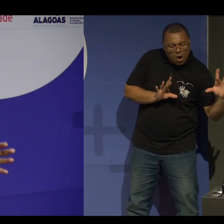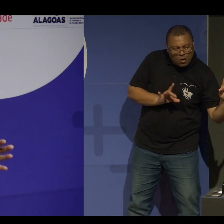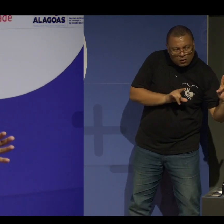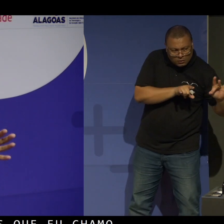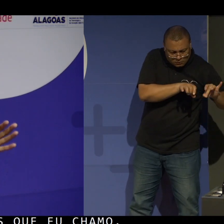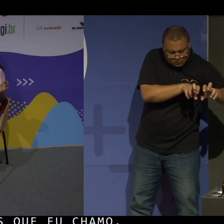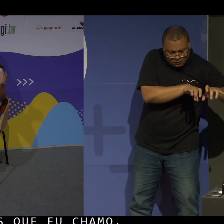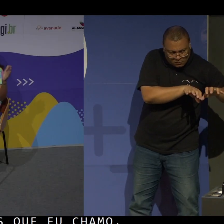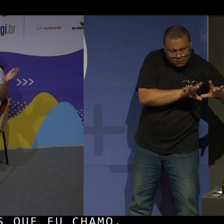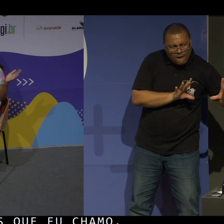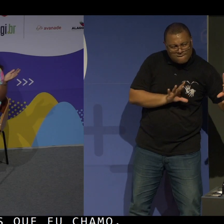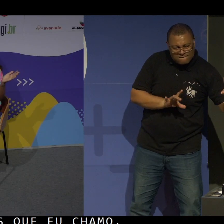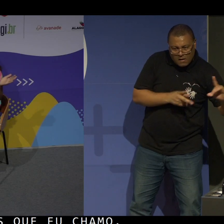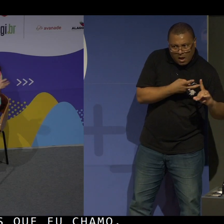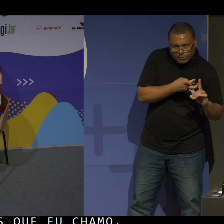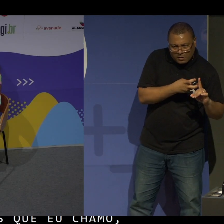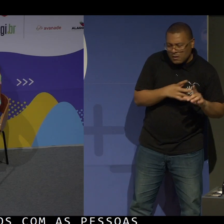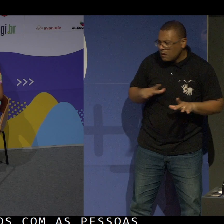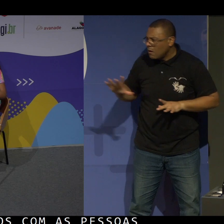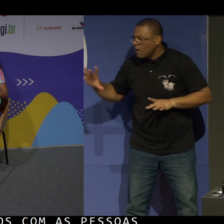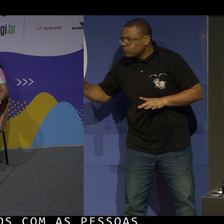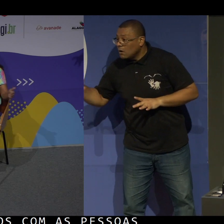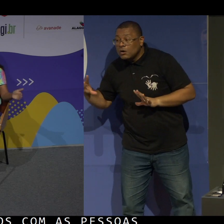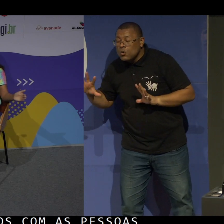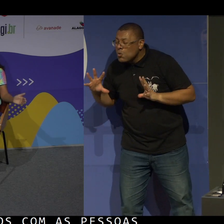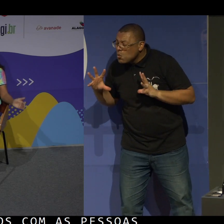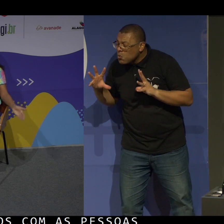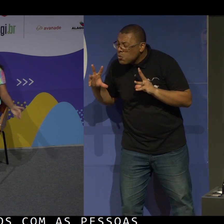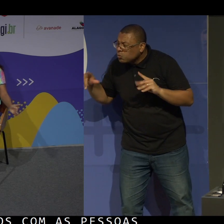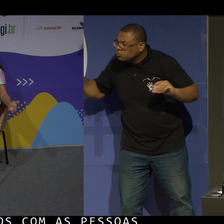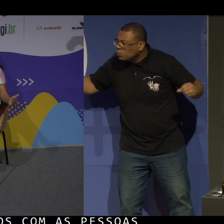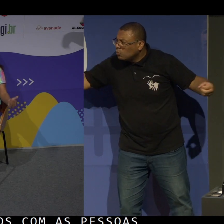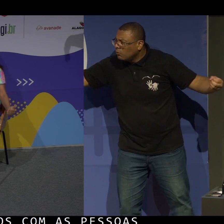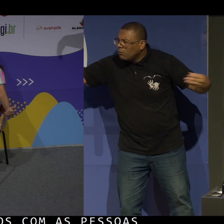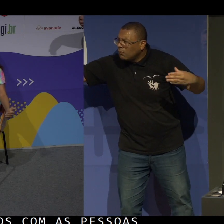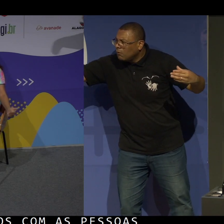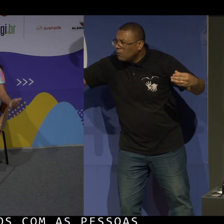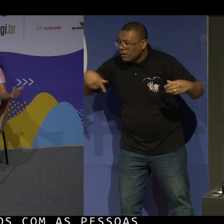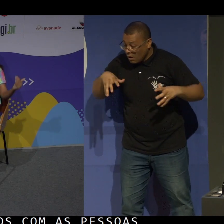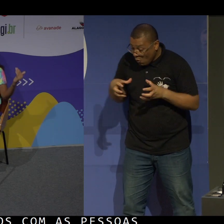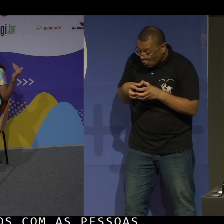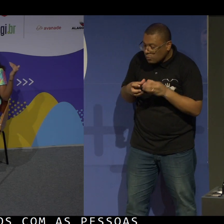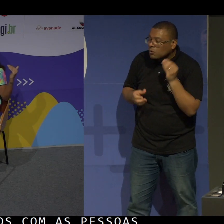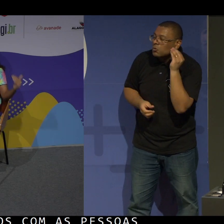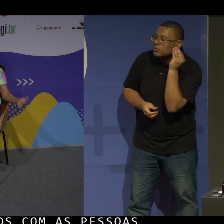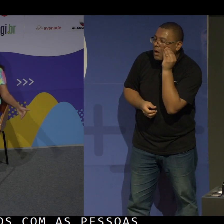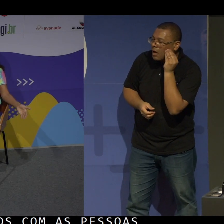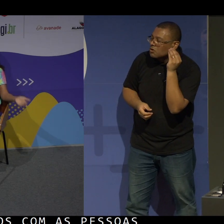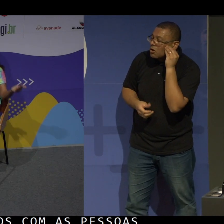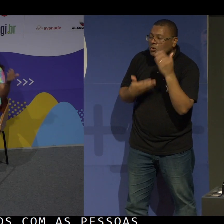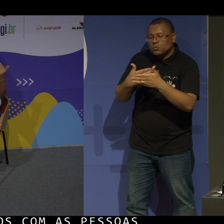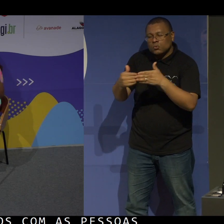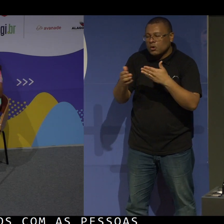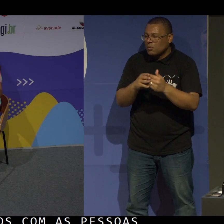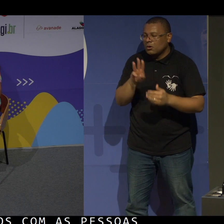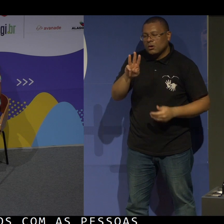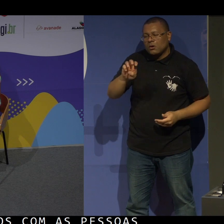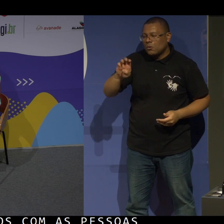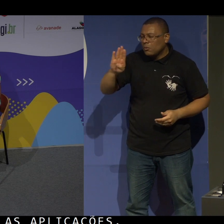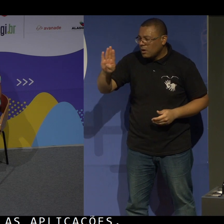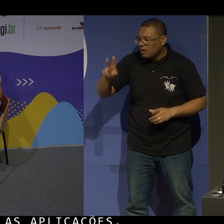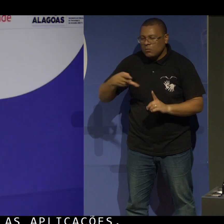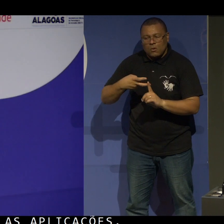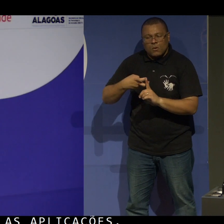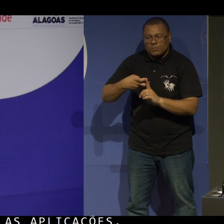aplicações, que eles fazem os testes de tudo o que a gente está publicando de novo, quer seja para a web ou quer seja para o